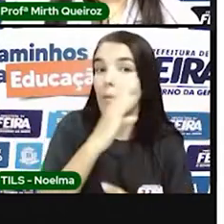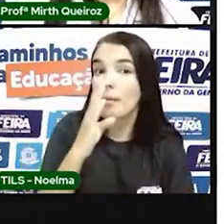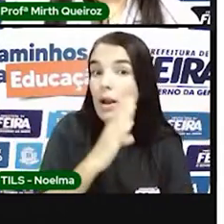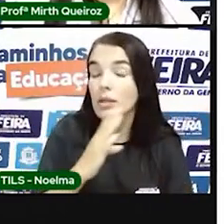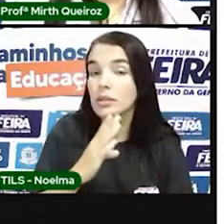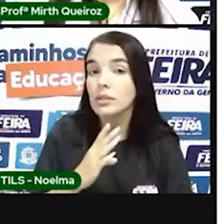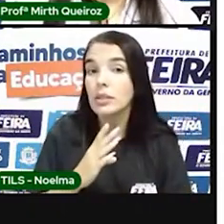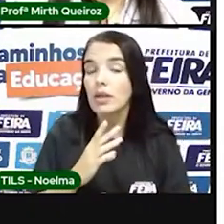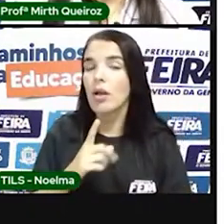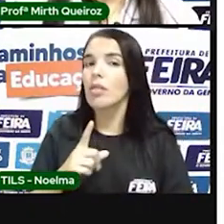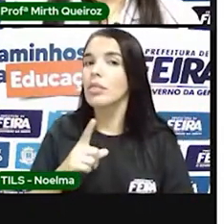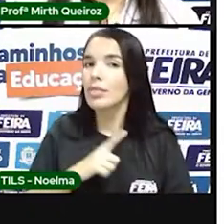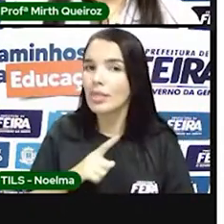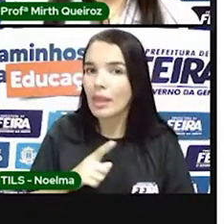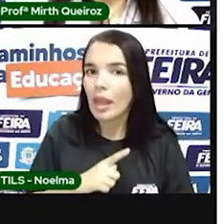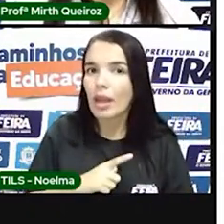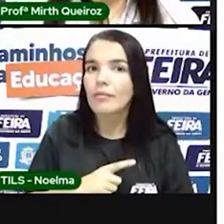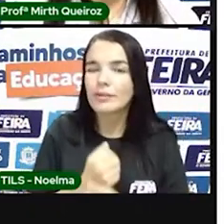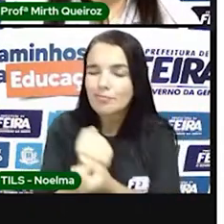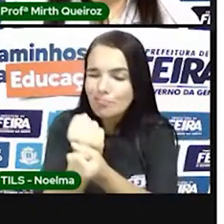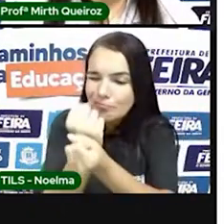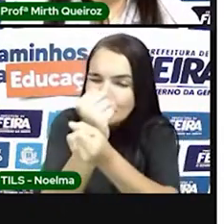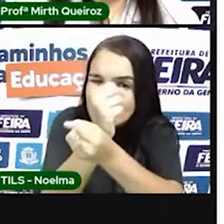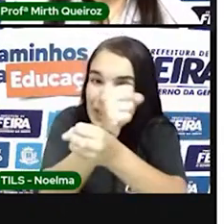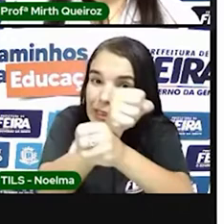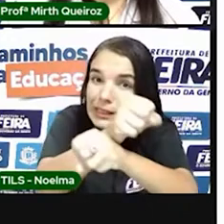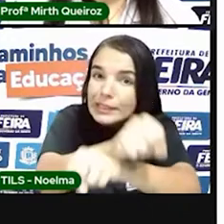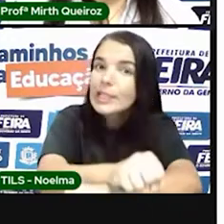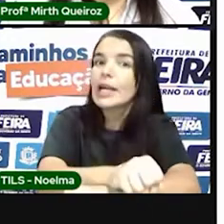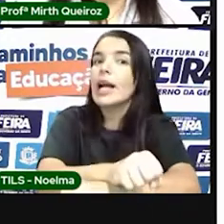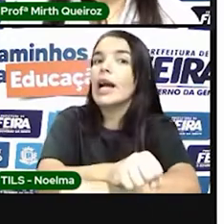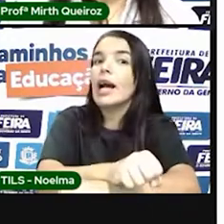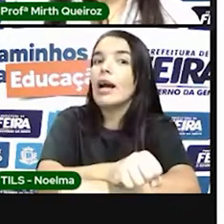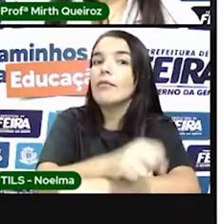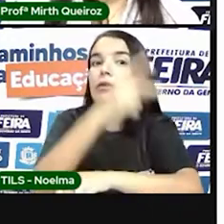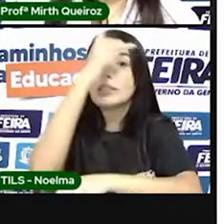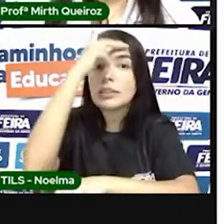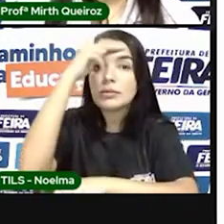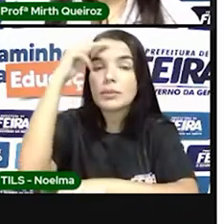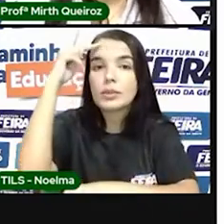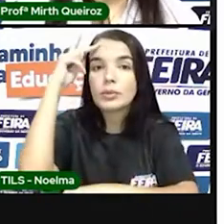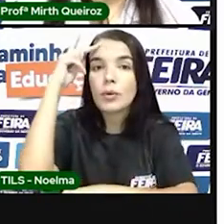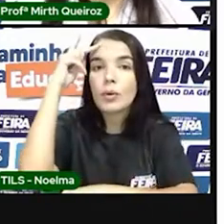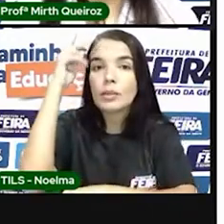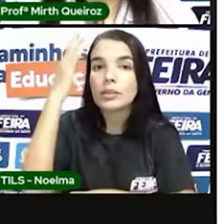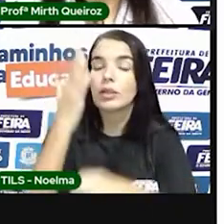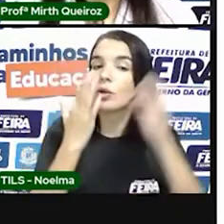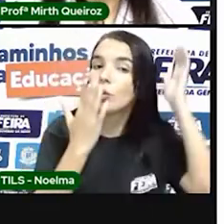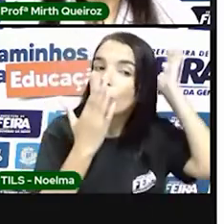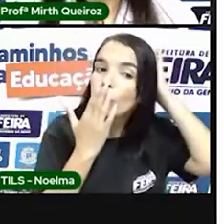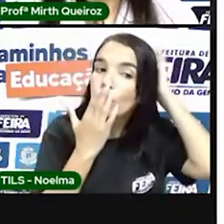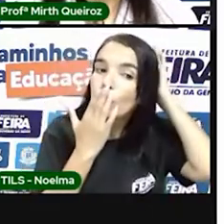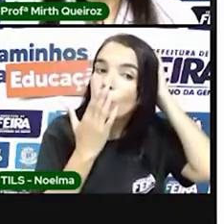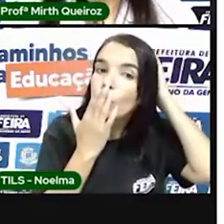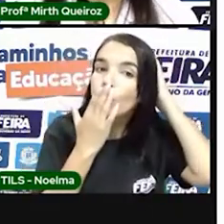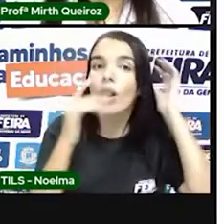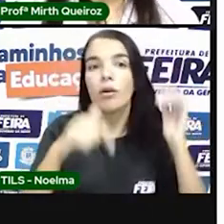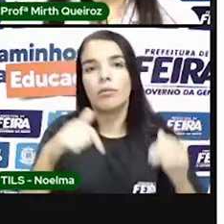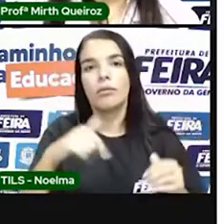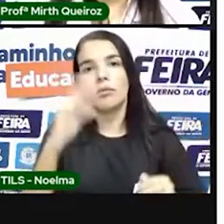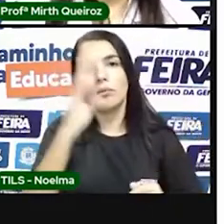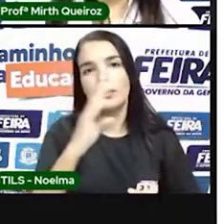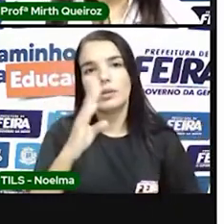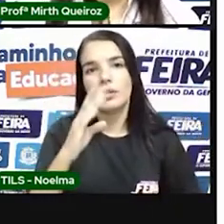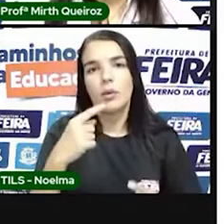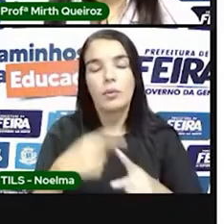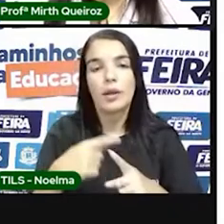população indígena. Eles eram obrigados a cortarem a madeira do pau-brasil, né? Que era o pau-brasil,